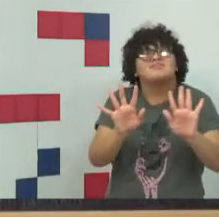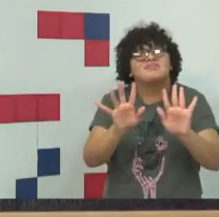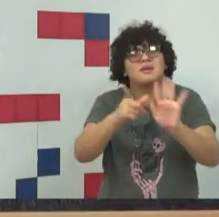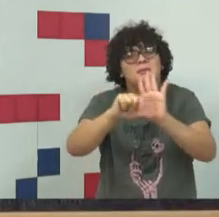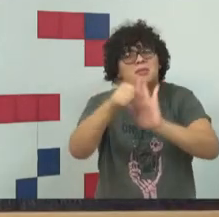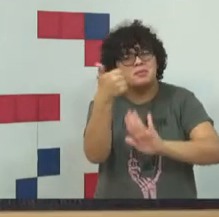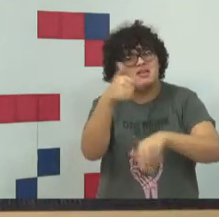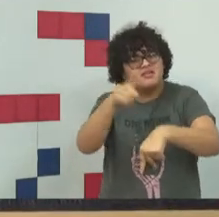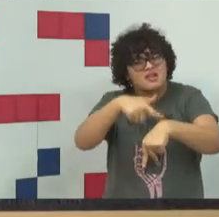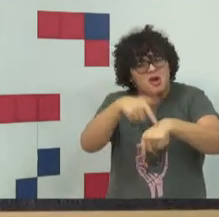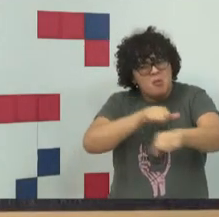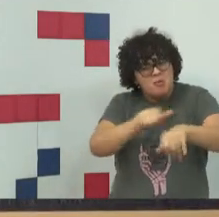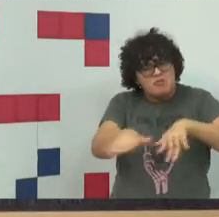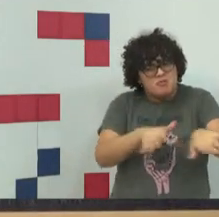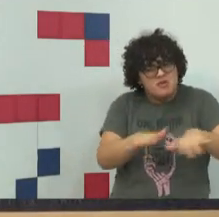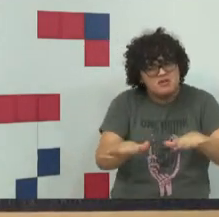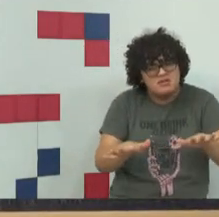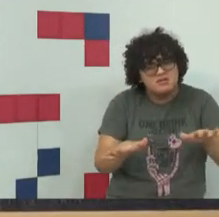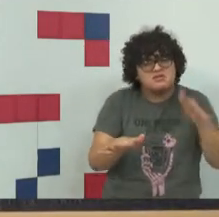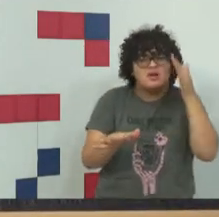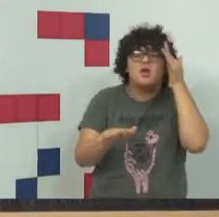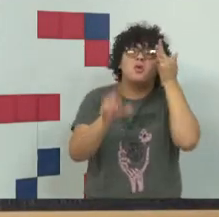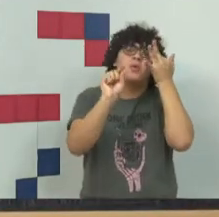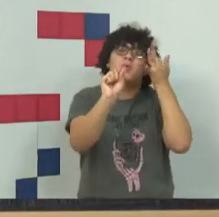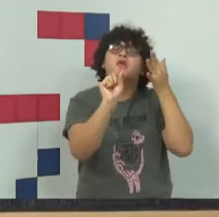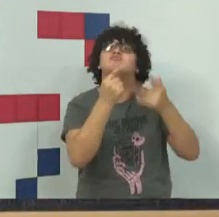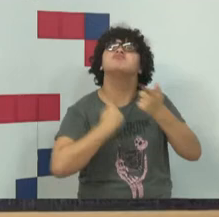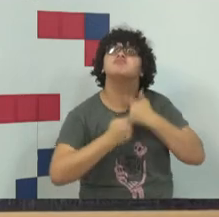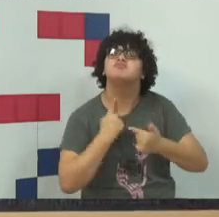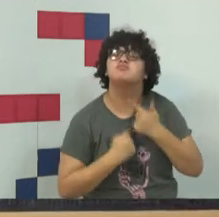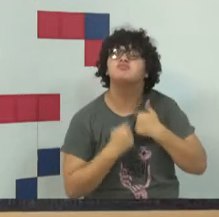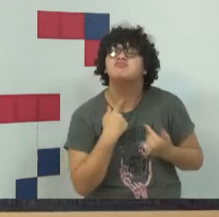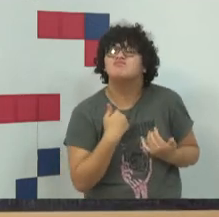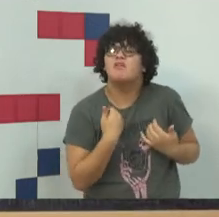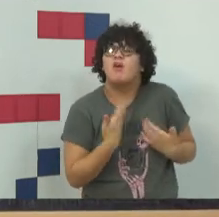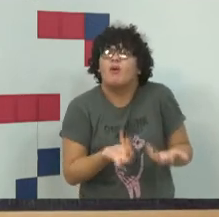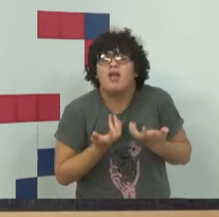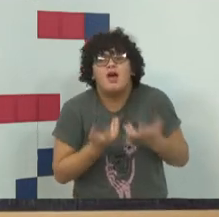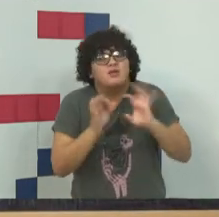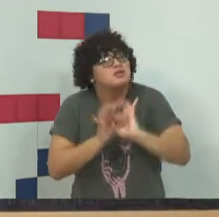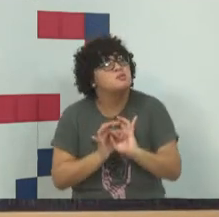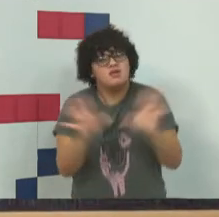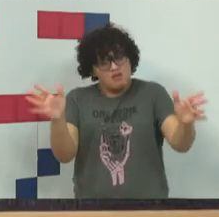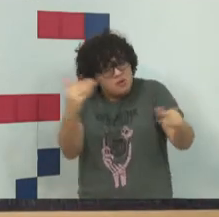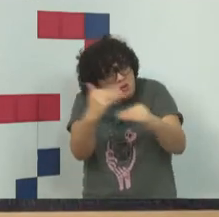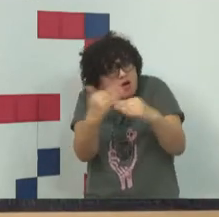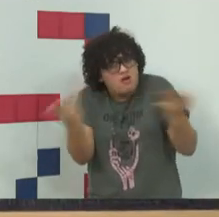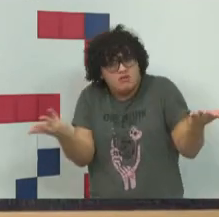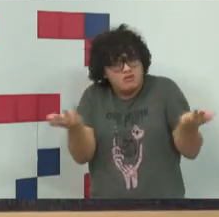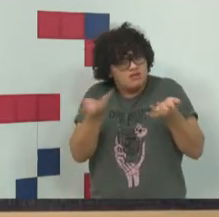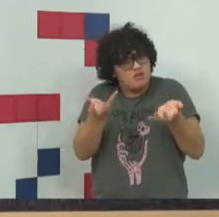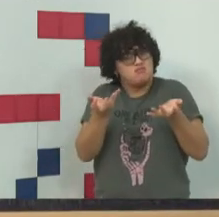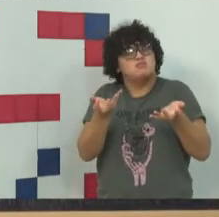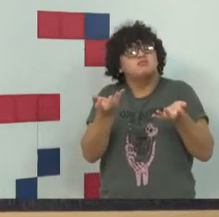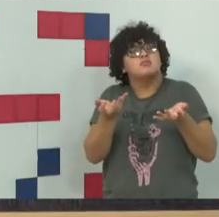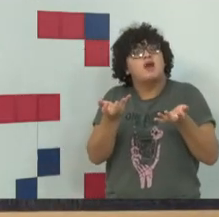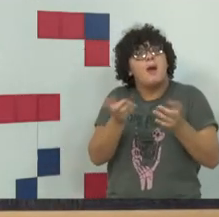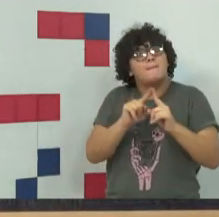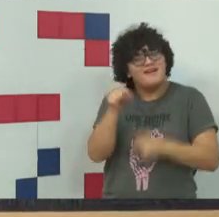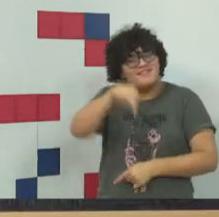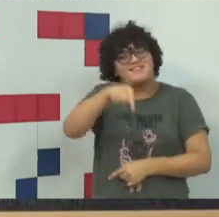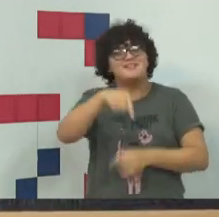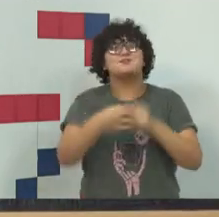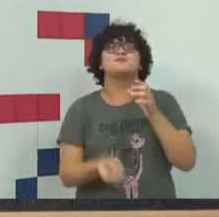nesse primeiro movimento, o que eles desejam são liberdades. E é aqui que